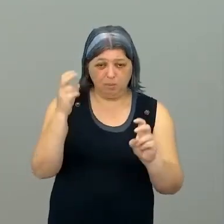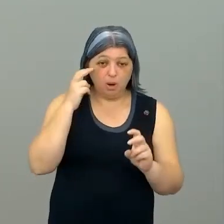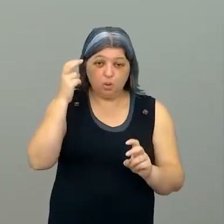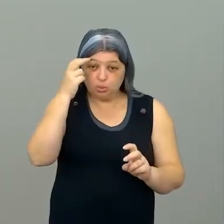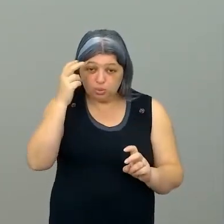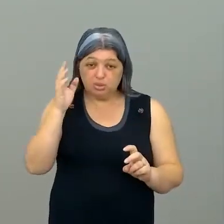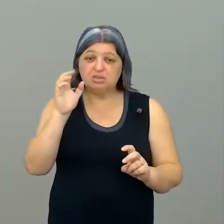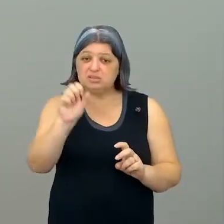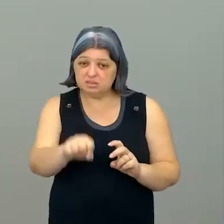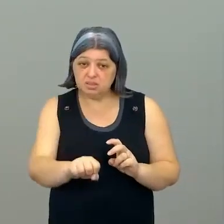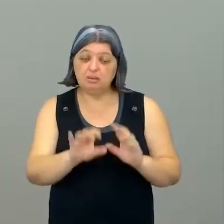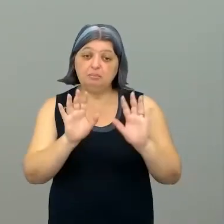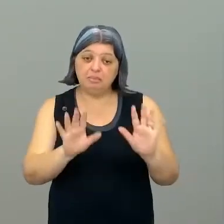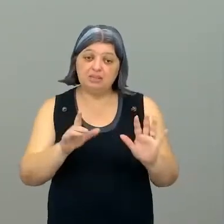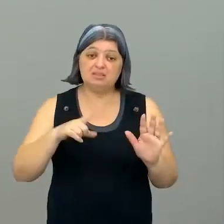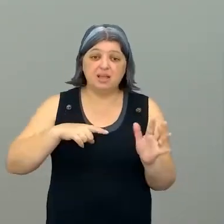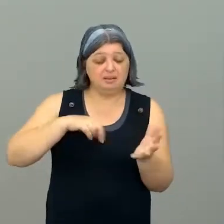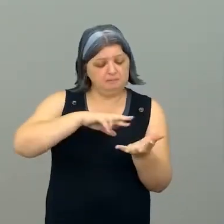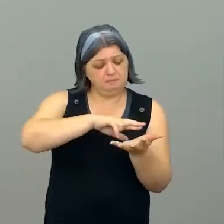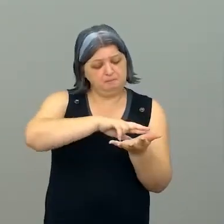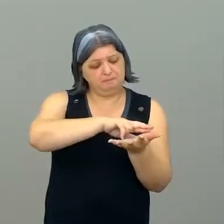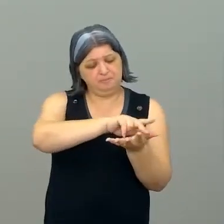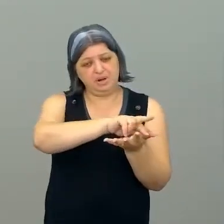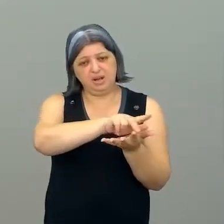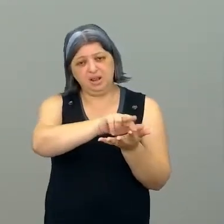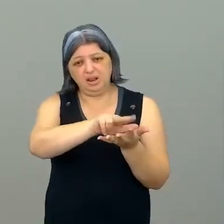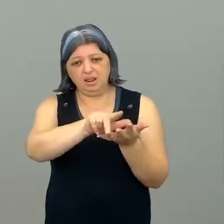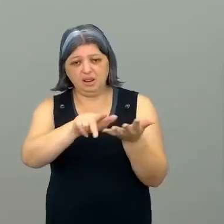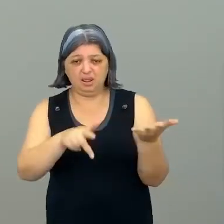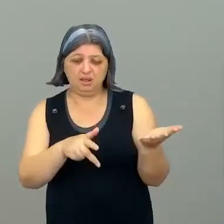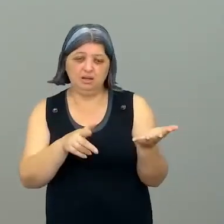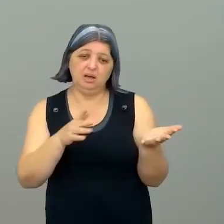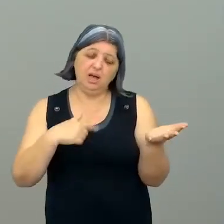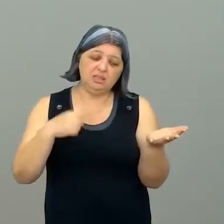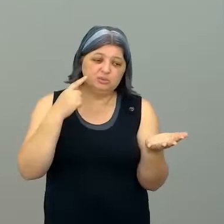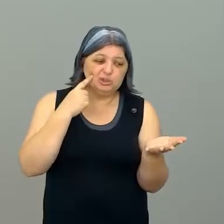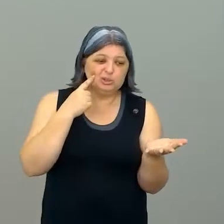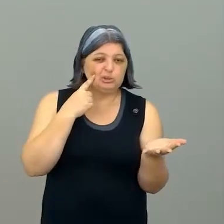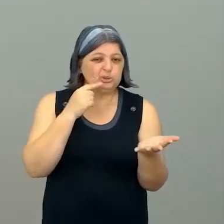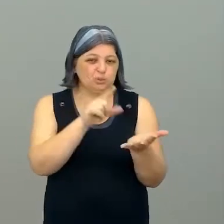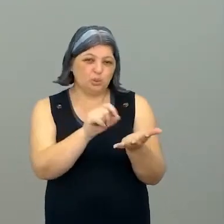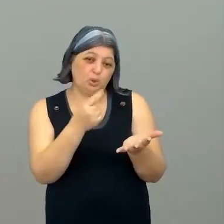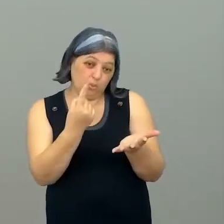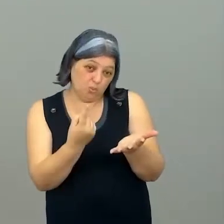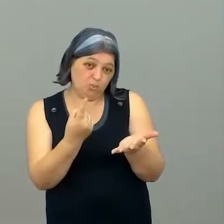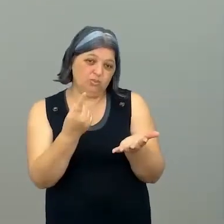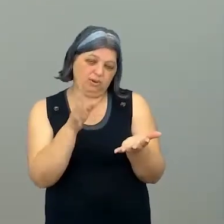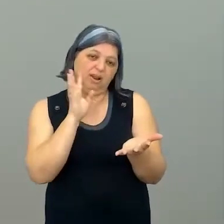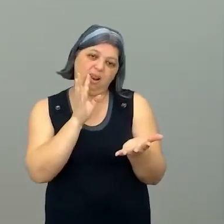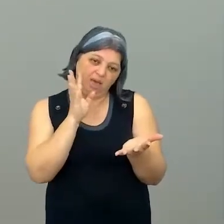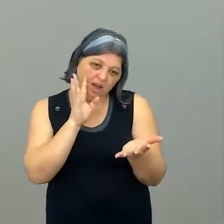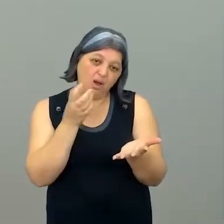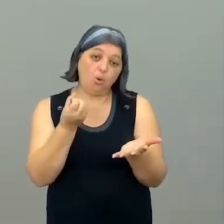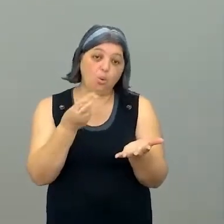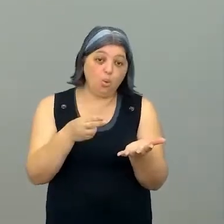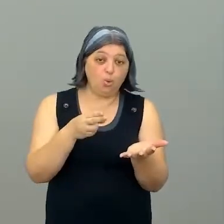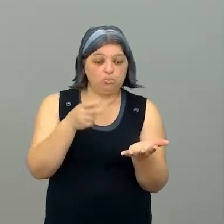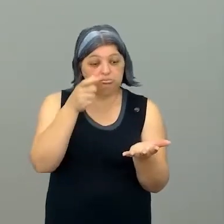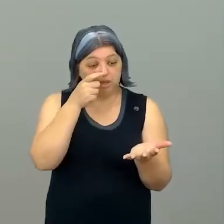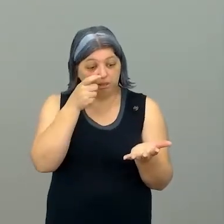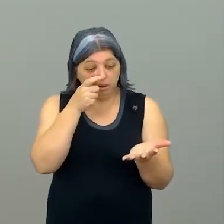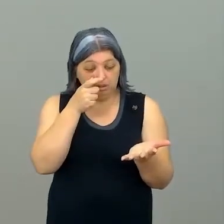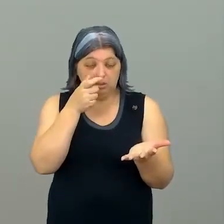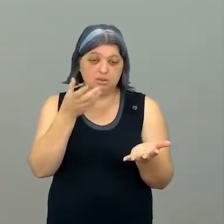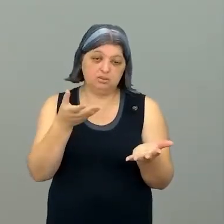mas a cultura tem tantos aspectos que, às vezes, tem um deles que você acha muito mais legal, um que te chamou mais a atenção. E o